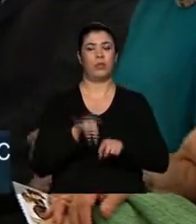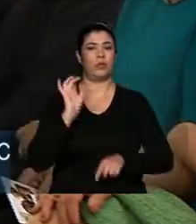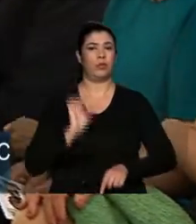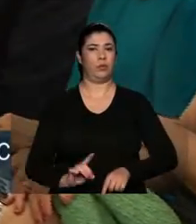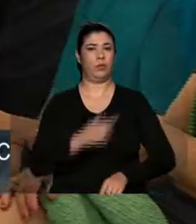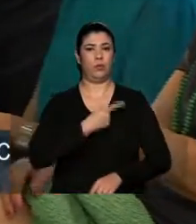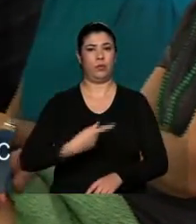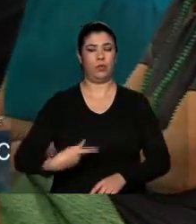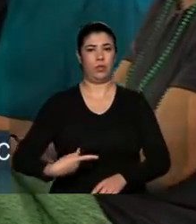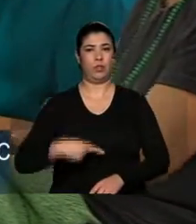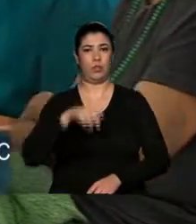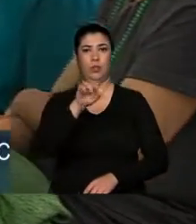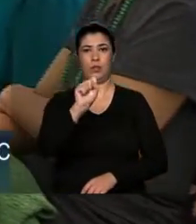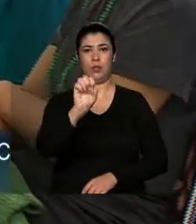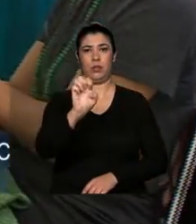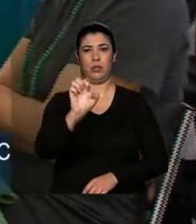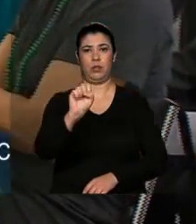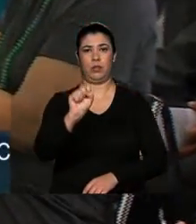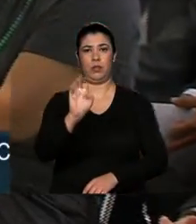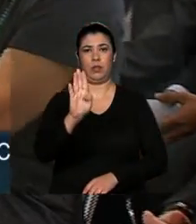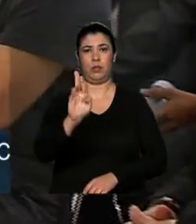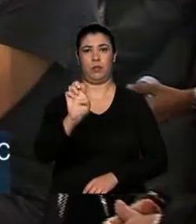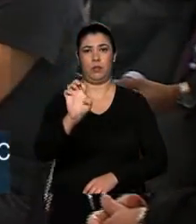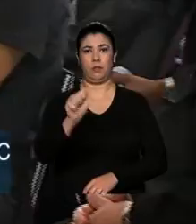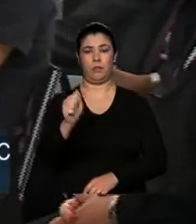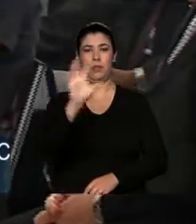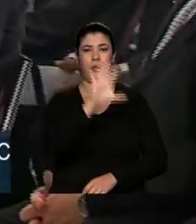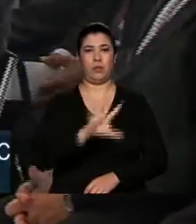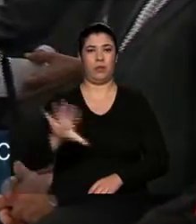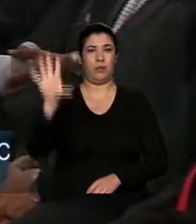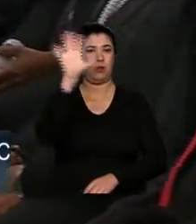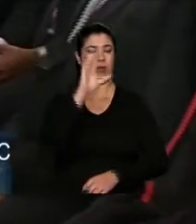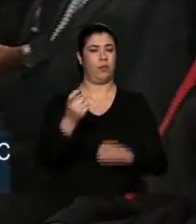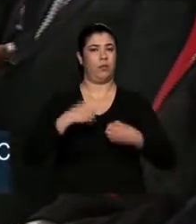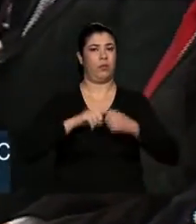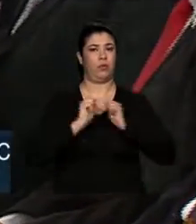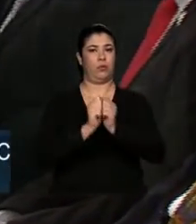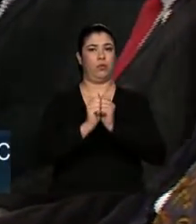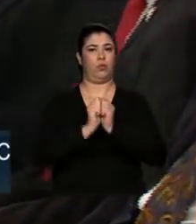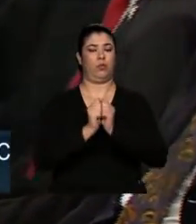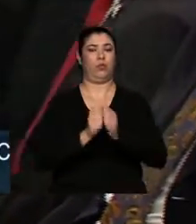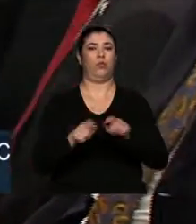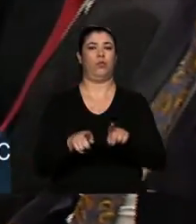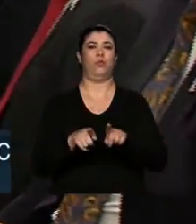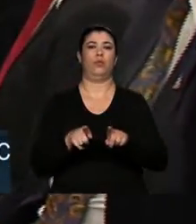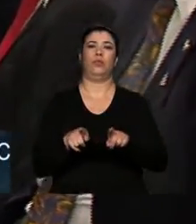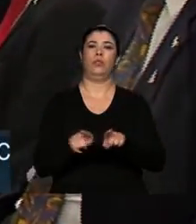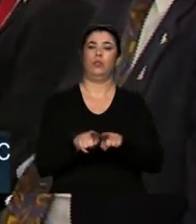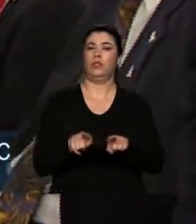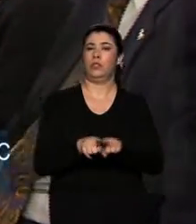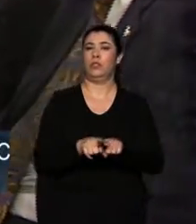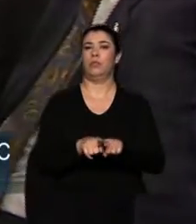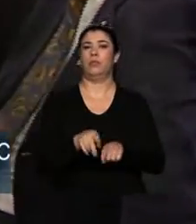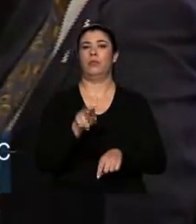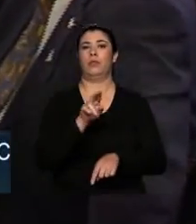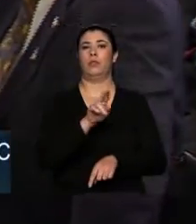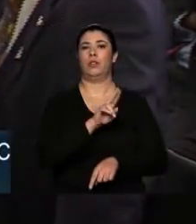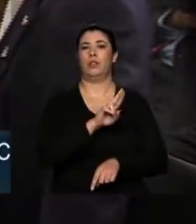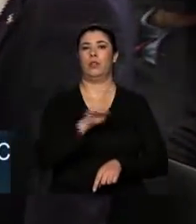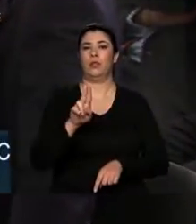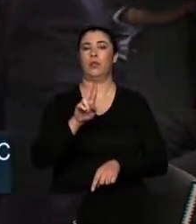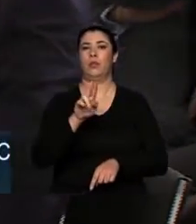-presidente do SEBRAE Nacional e também nosso parceiro nesta empreitada, doutor Roberto Ordini, presidente da